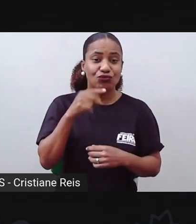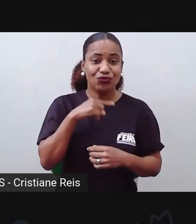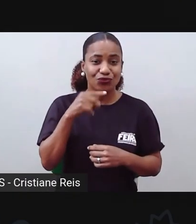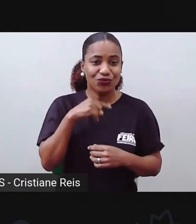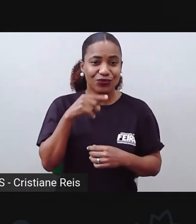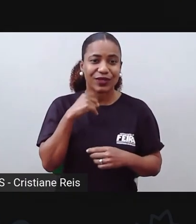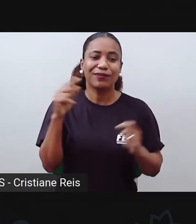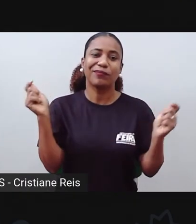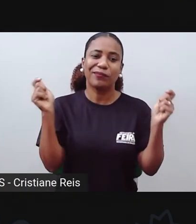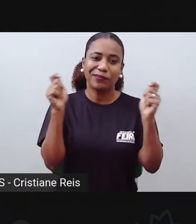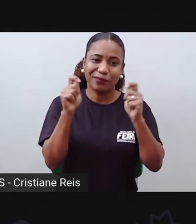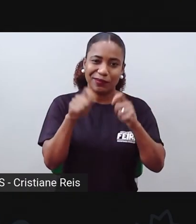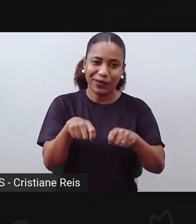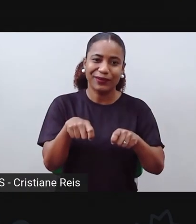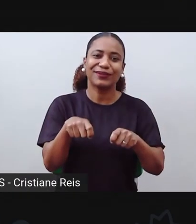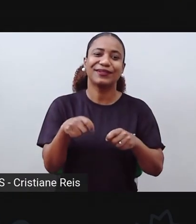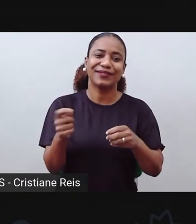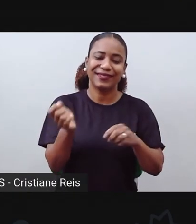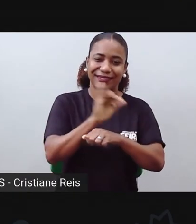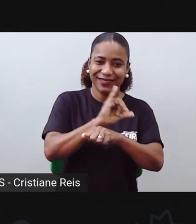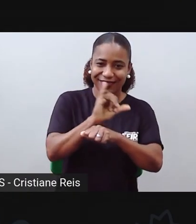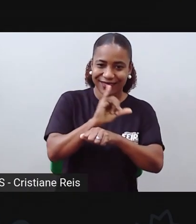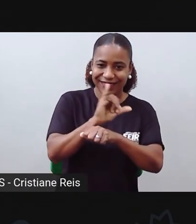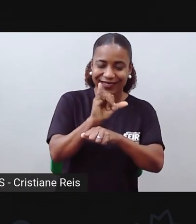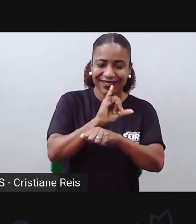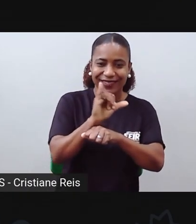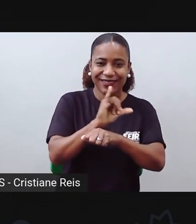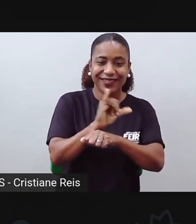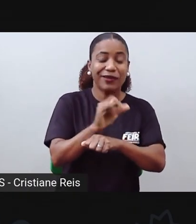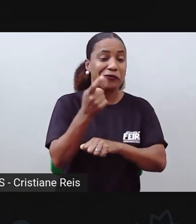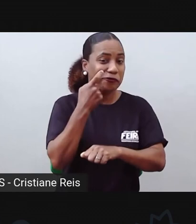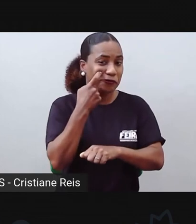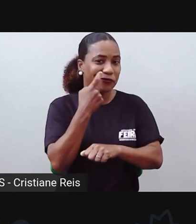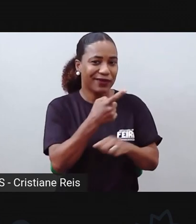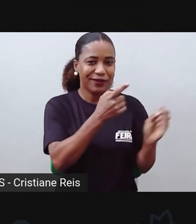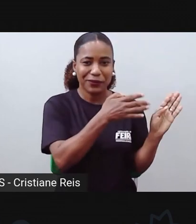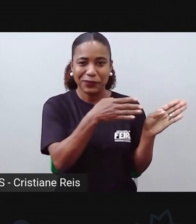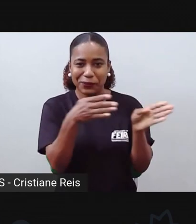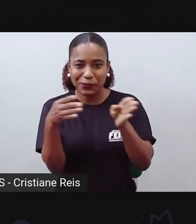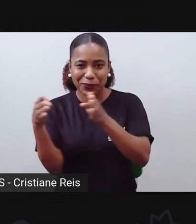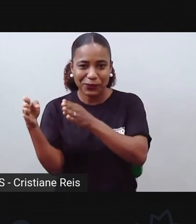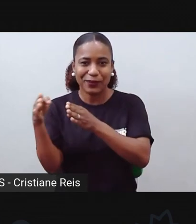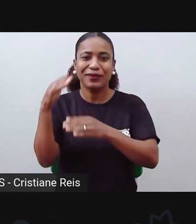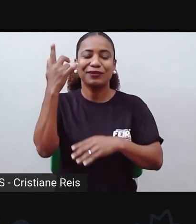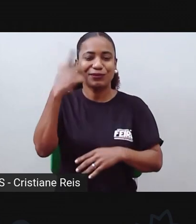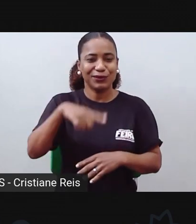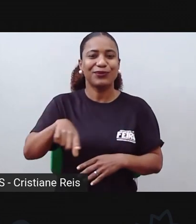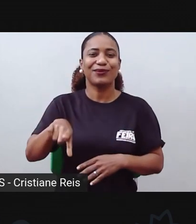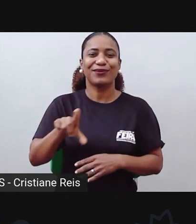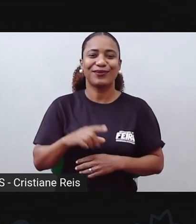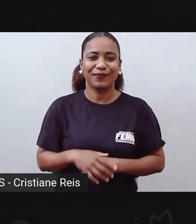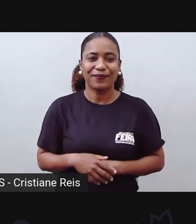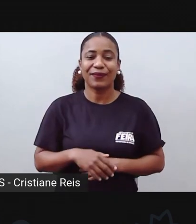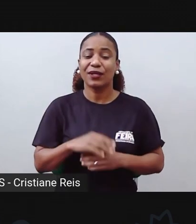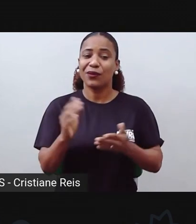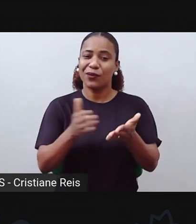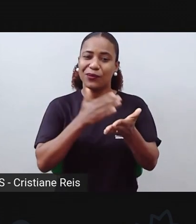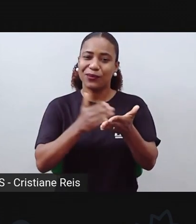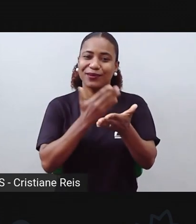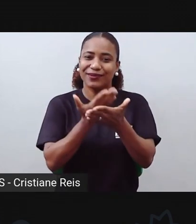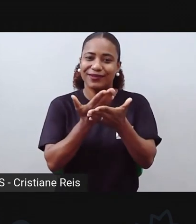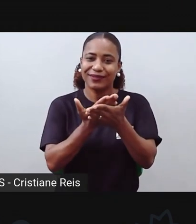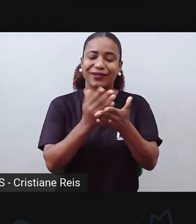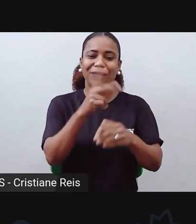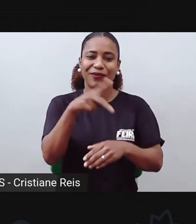ficou, pode voltar para ir lá no canal e ir lá assistir mais uma vez ou fazer leituras ou perguntar aos